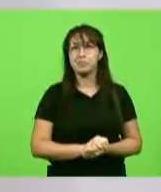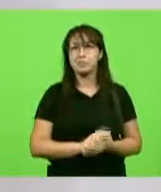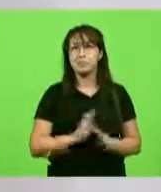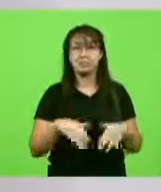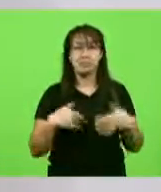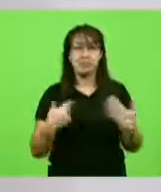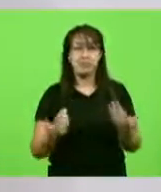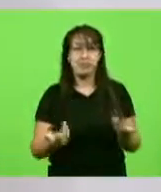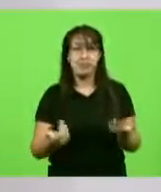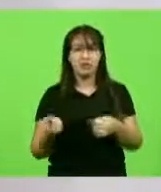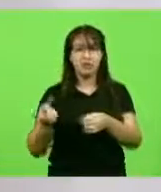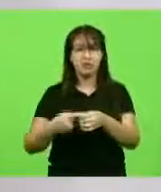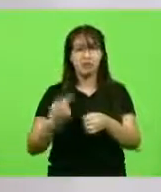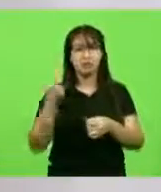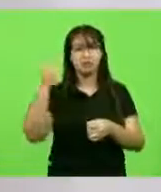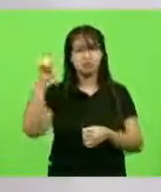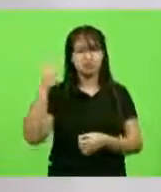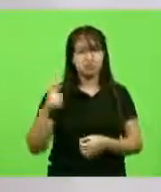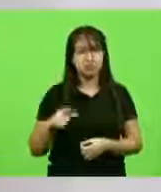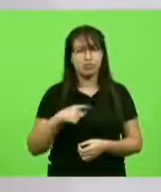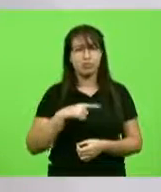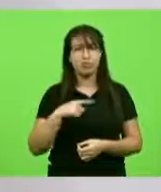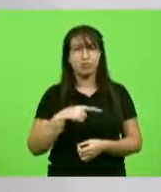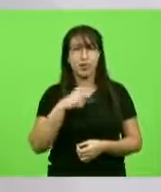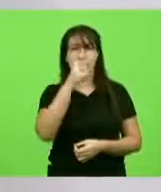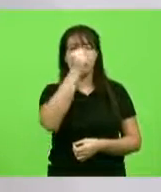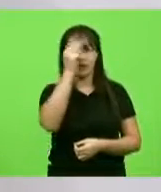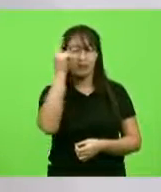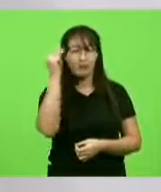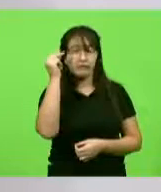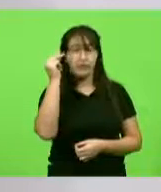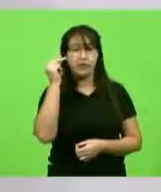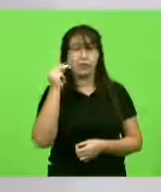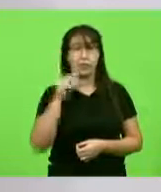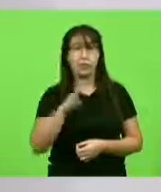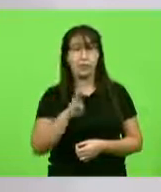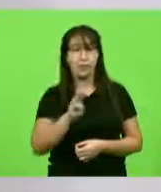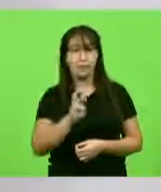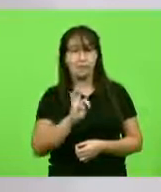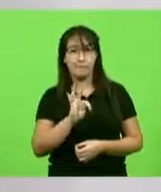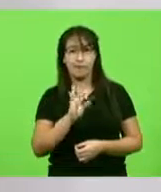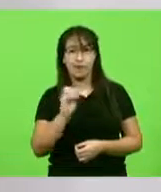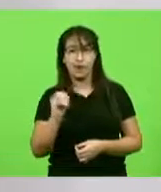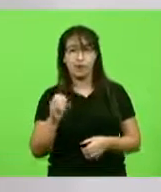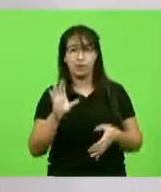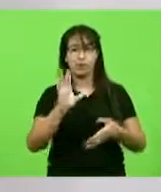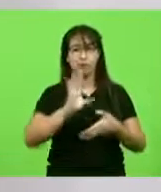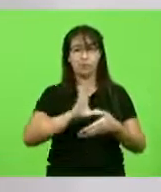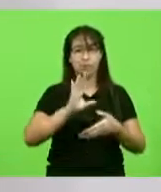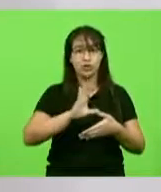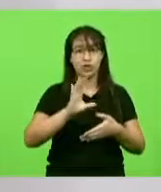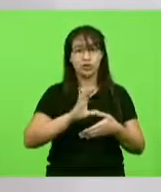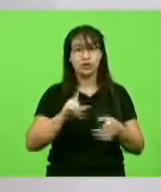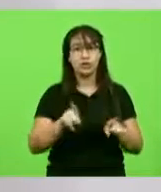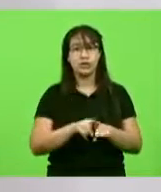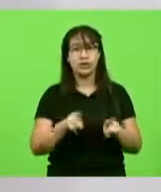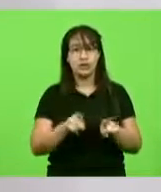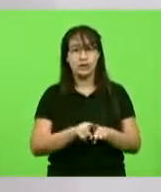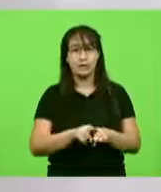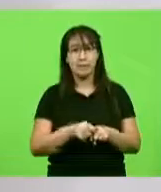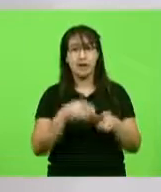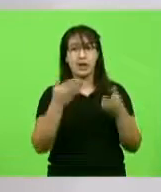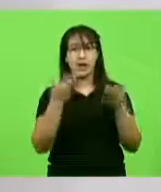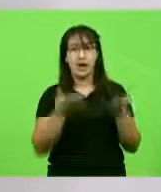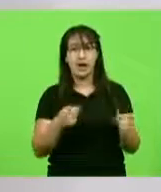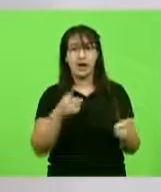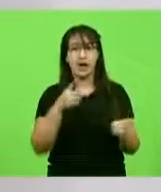municípios afora, nosso prefeito Beto, lá de Canoinhas, o Borga, lá em Videira, que é um sucesso,